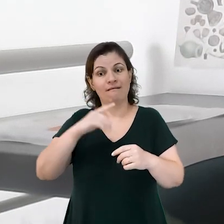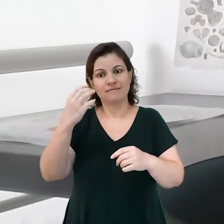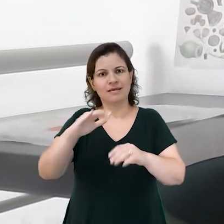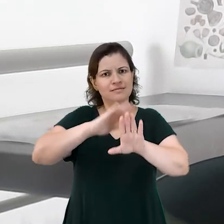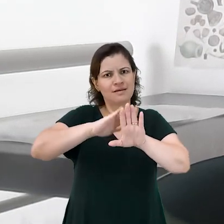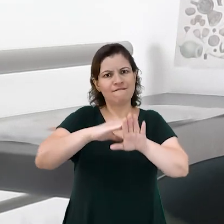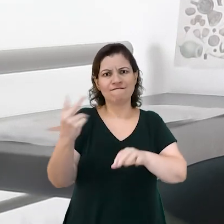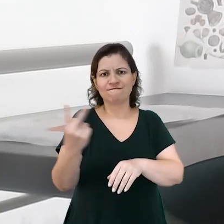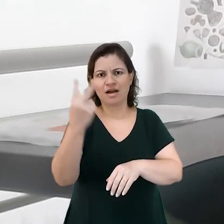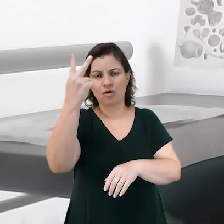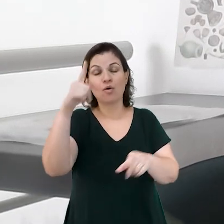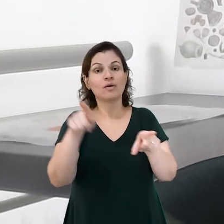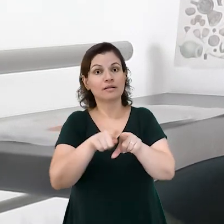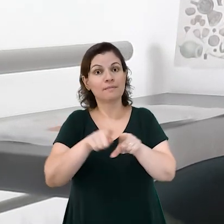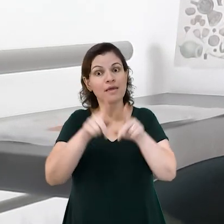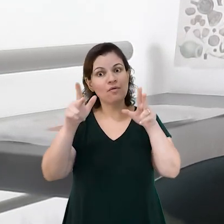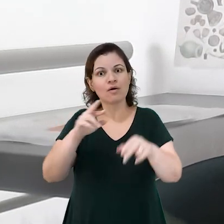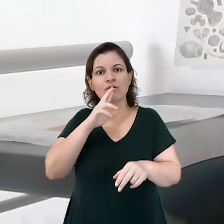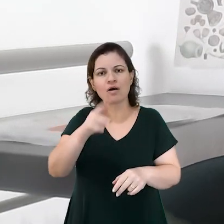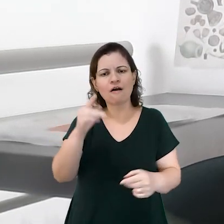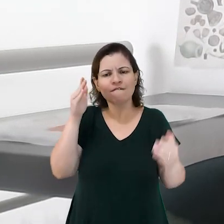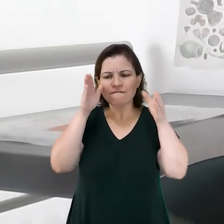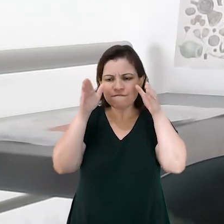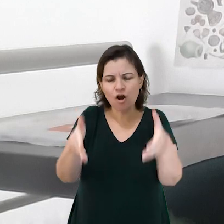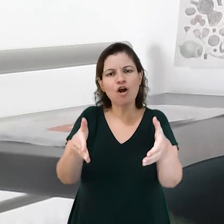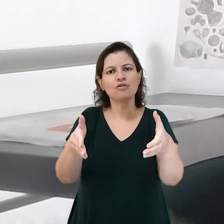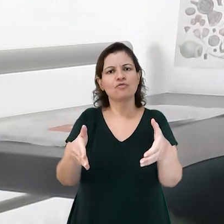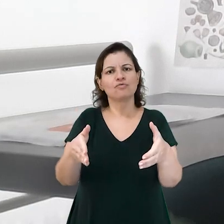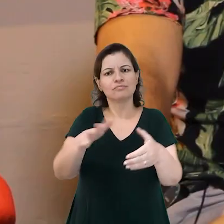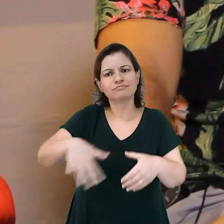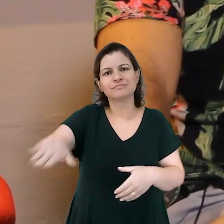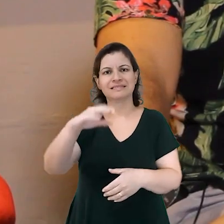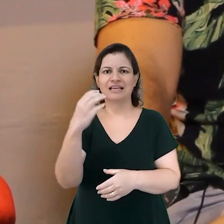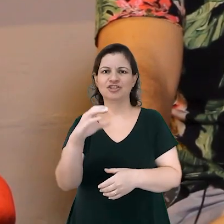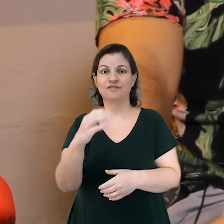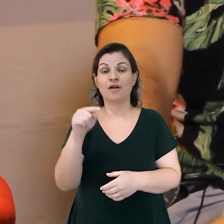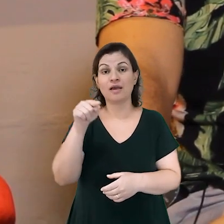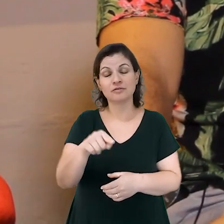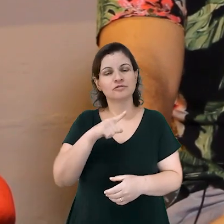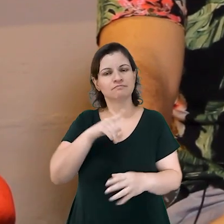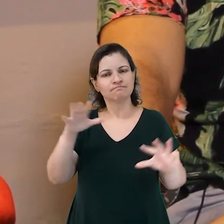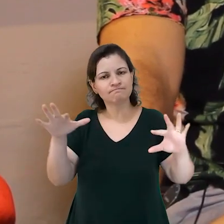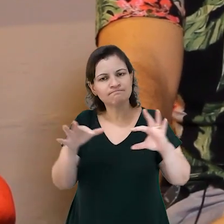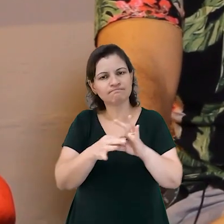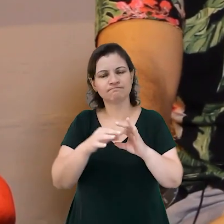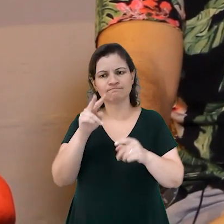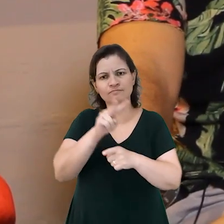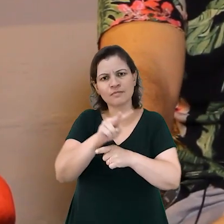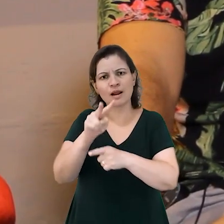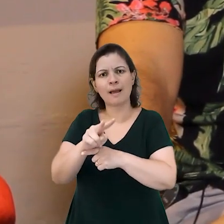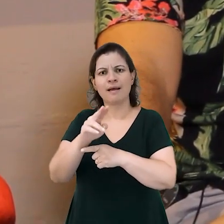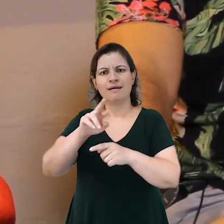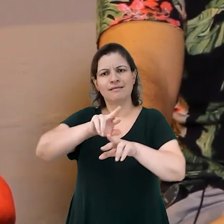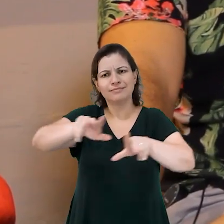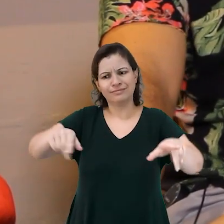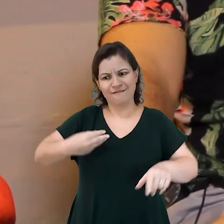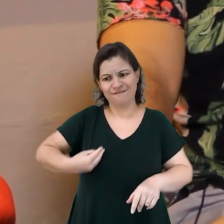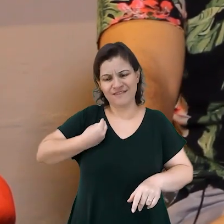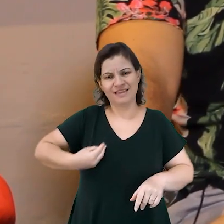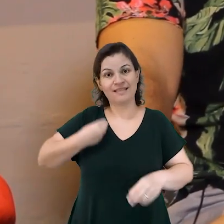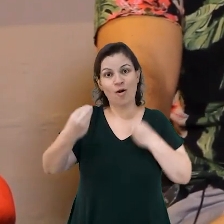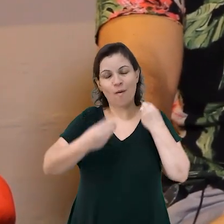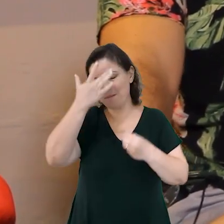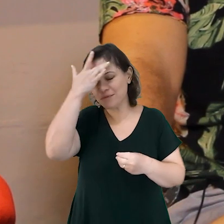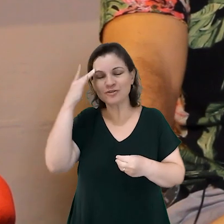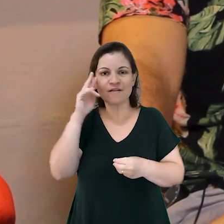valores, como aqueles resultantes do foco de cada disciplina científica. Isso está muito relacionado com a conservação da biodiversidade, em como as